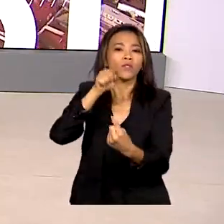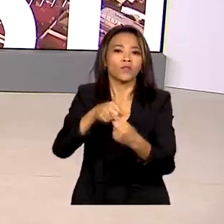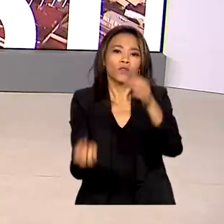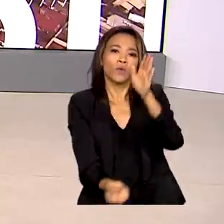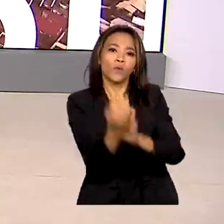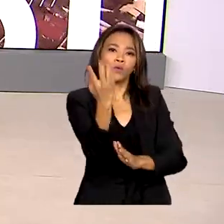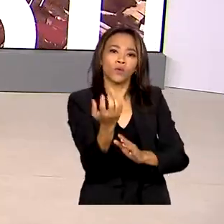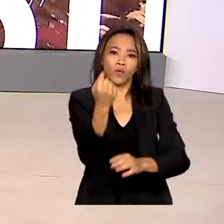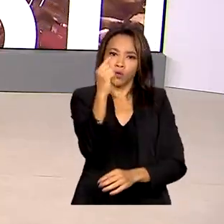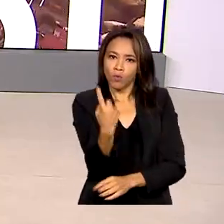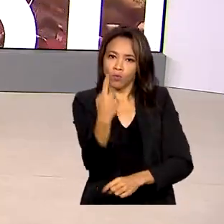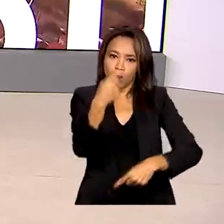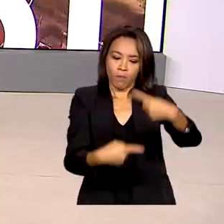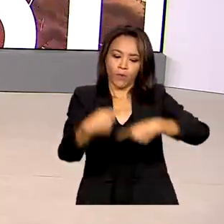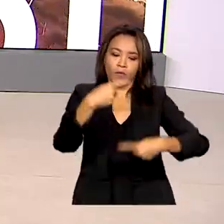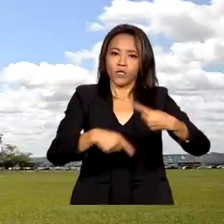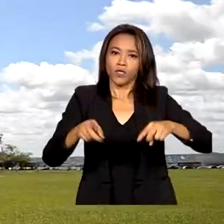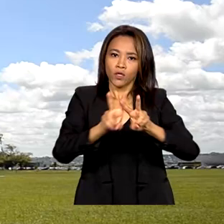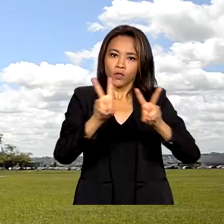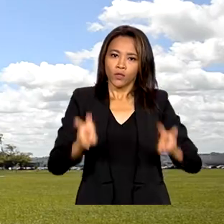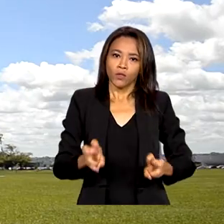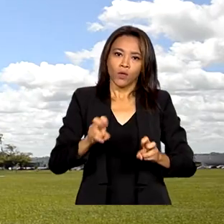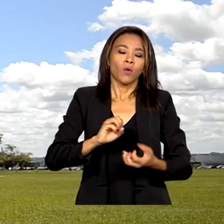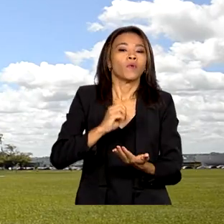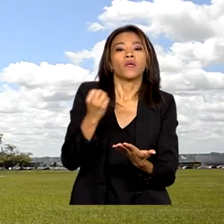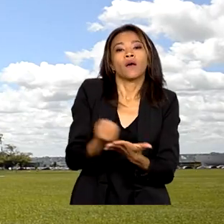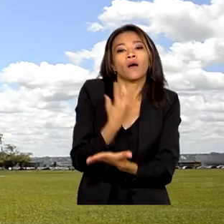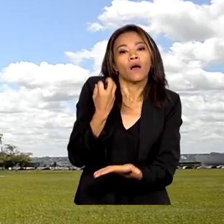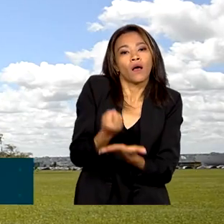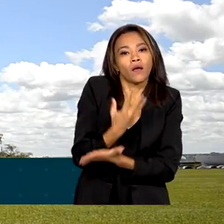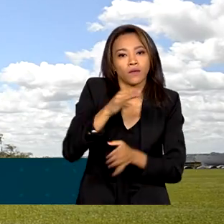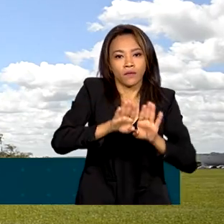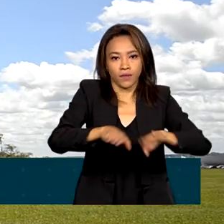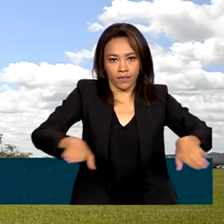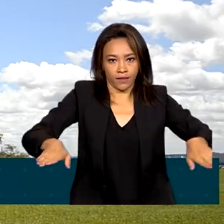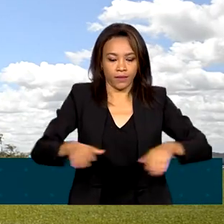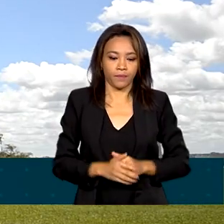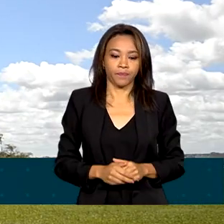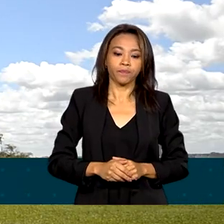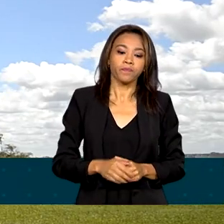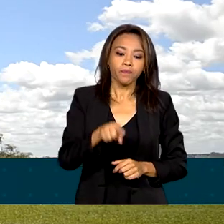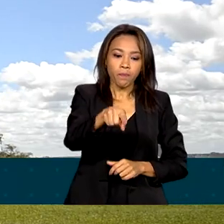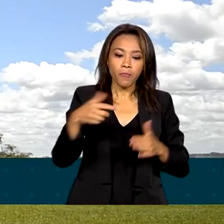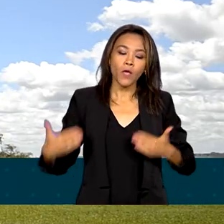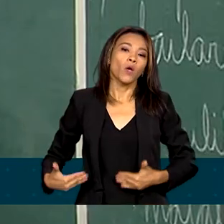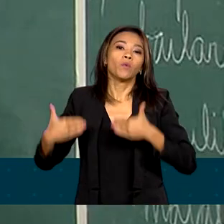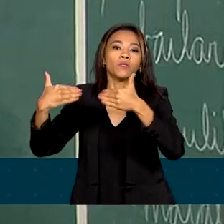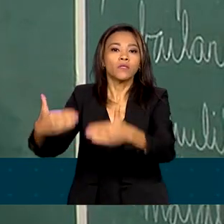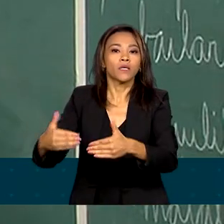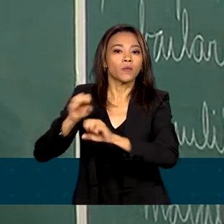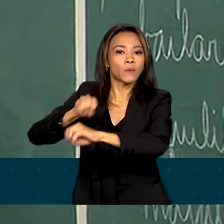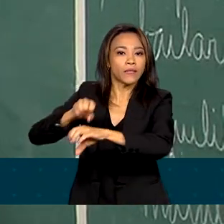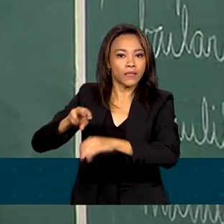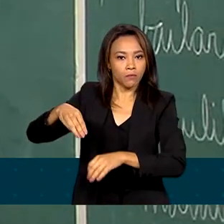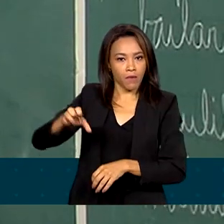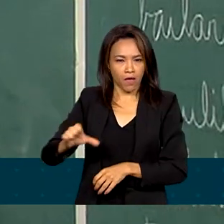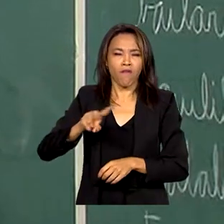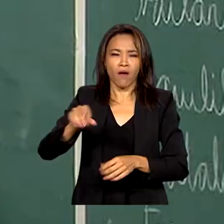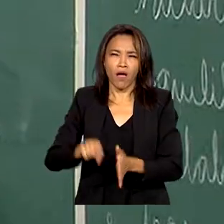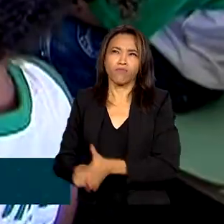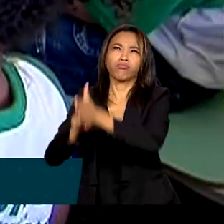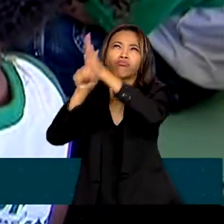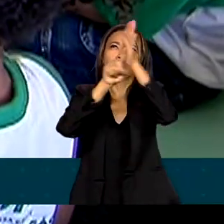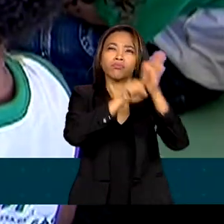de alfabetização de crianças. O Ministério da Educação anunciou que vai fazer um estudo com professores de